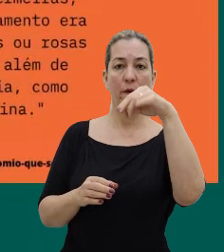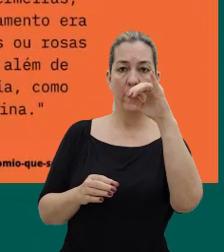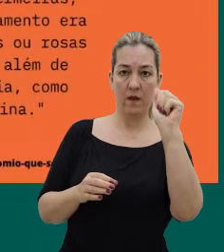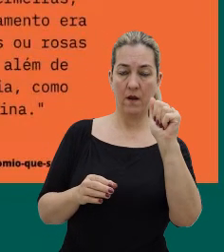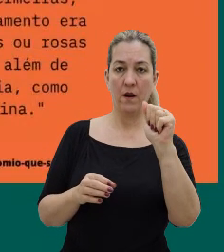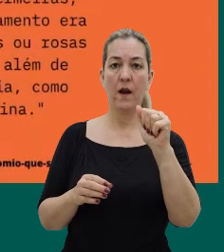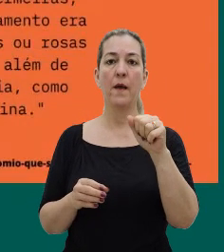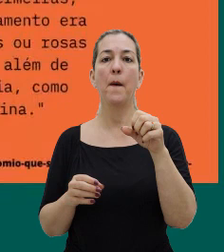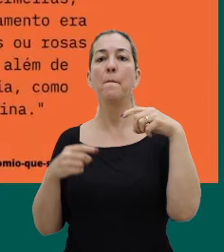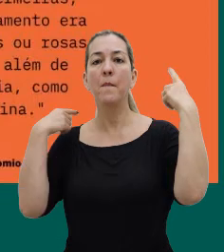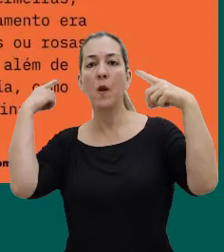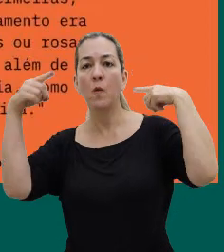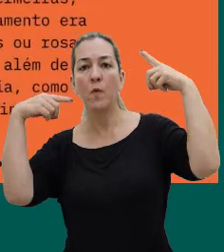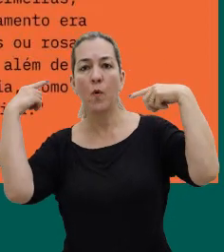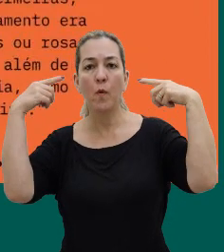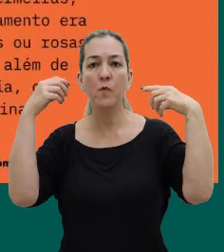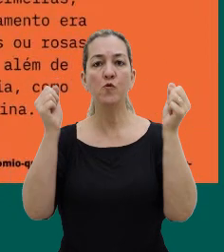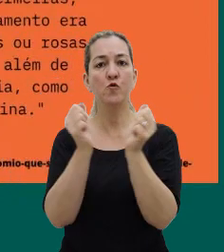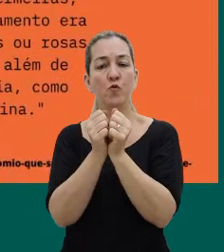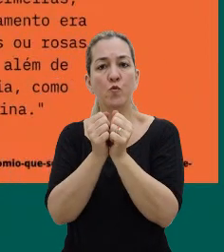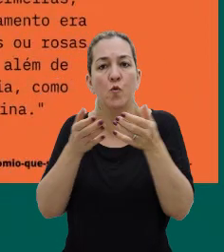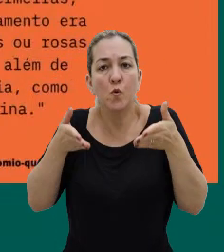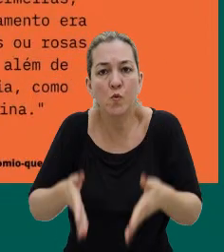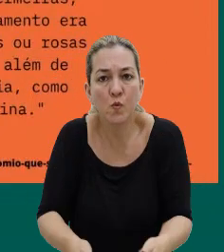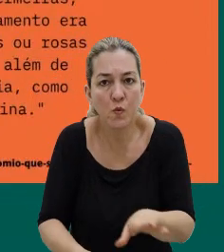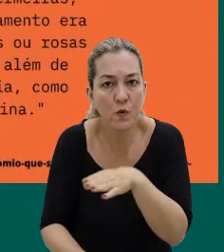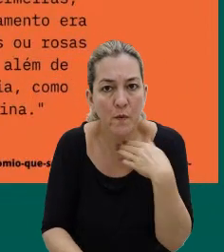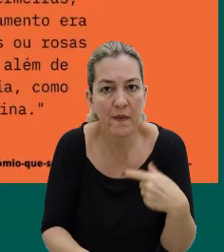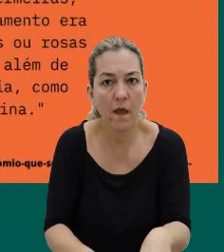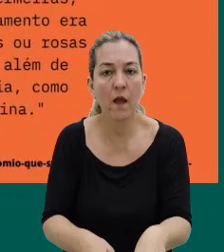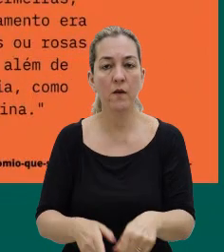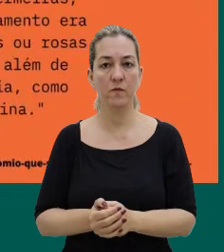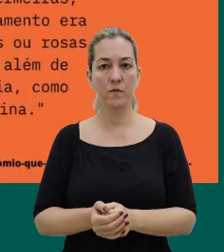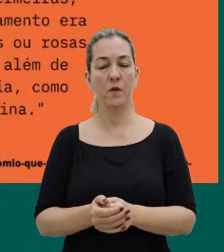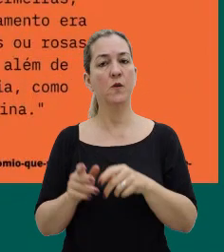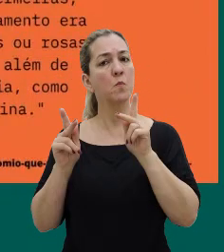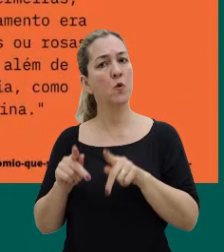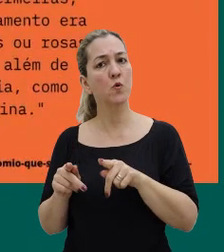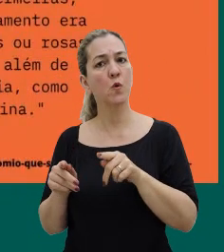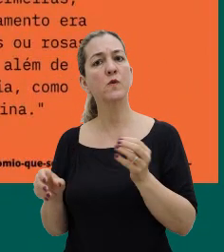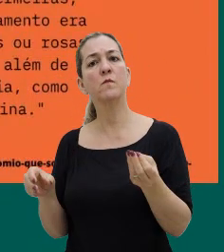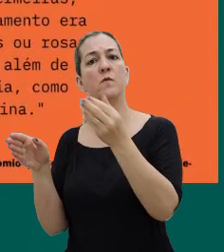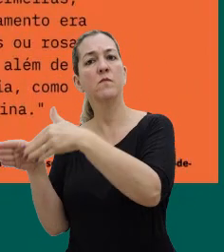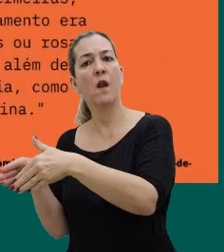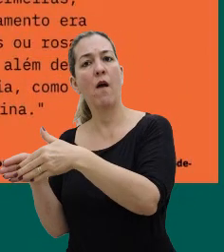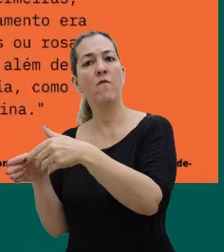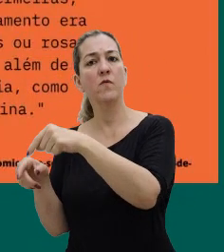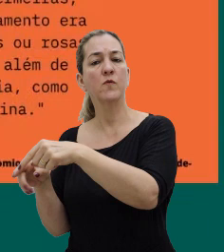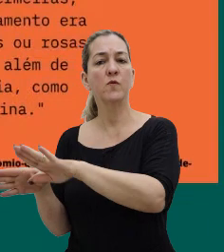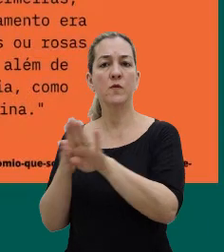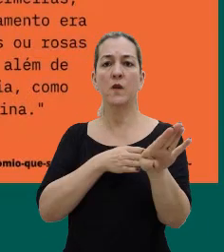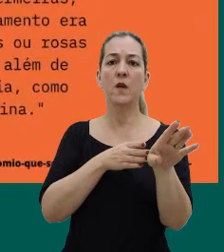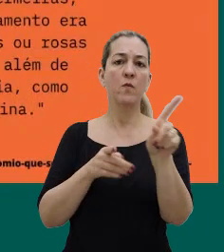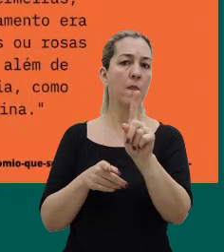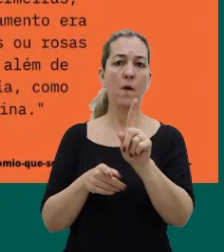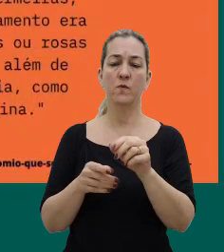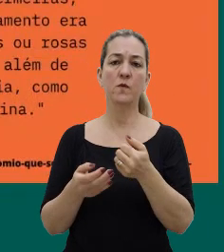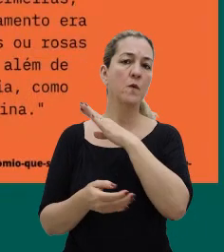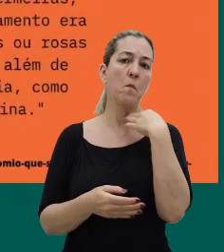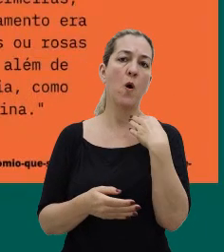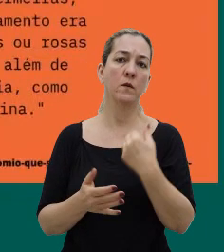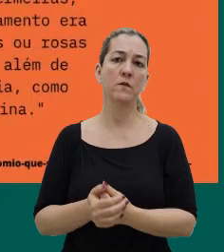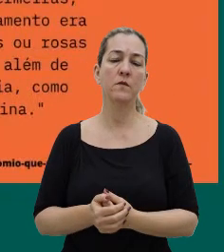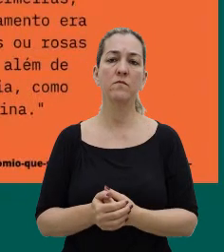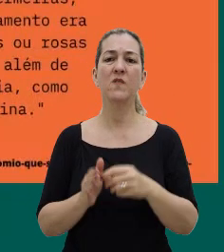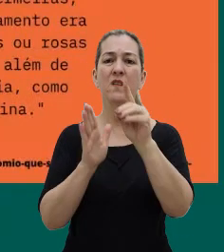de que curar não era missão, porque as pessoas, elas entravam lá, e elas não saíam, ou elas só saíam mortas, né, então, durante décadas,